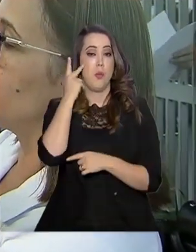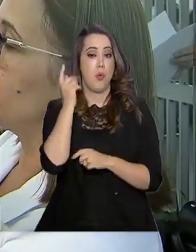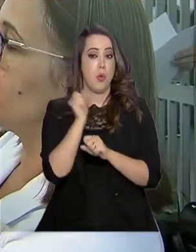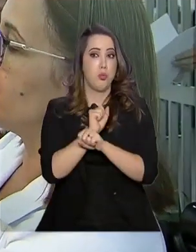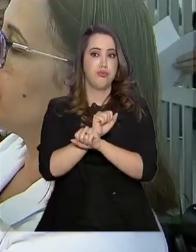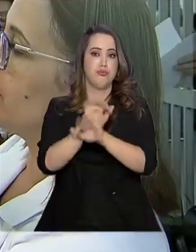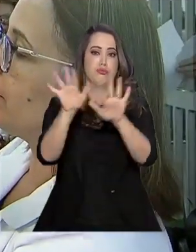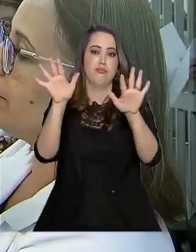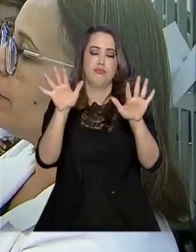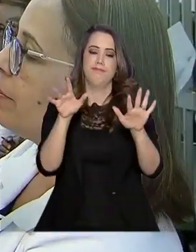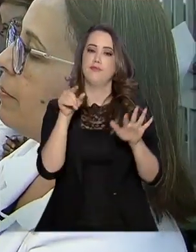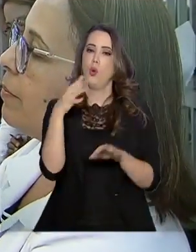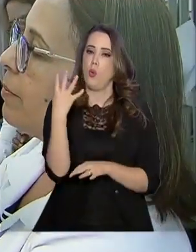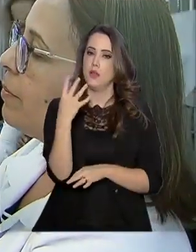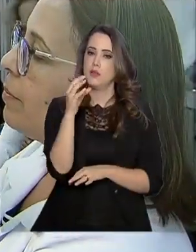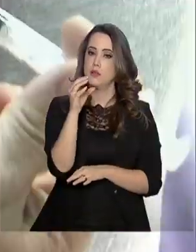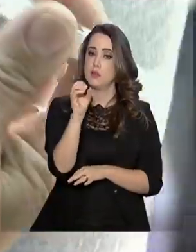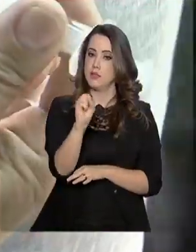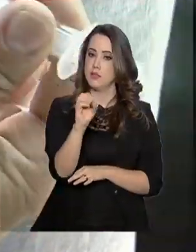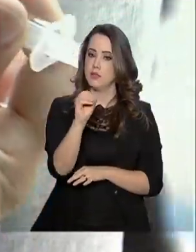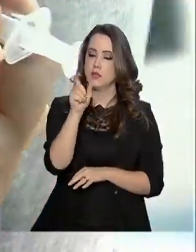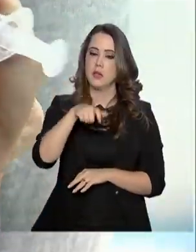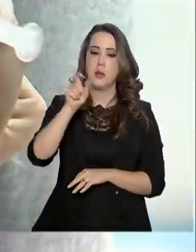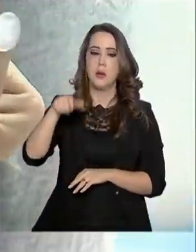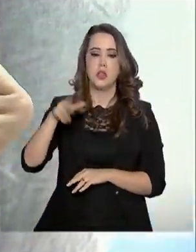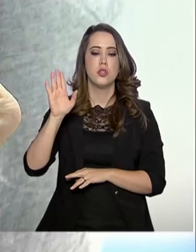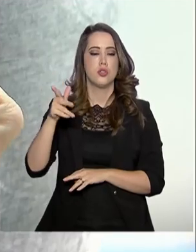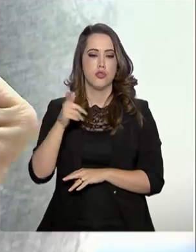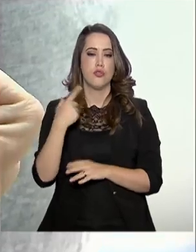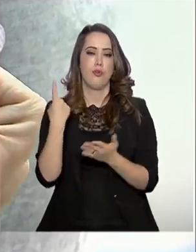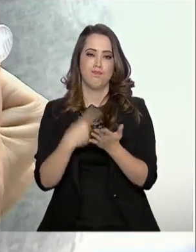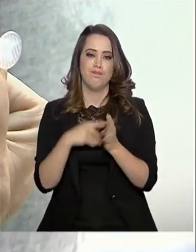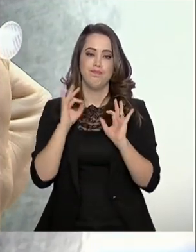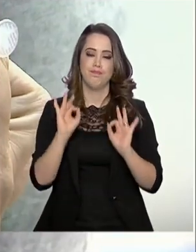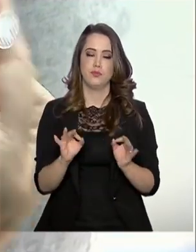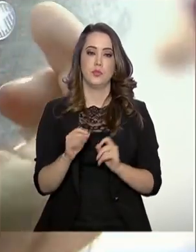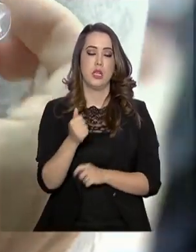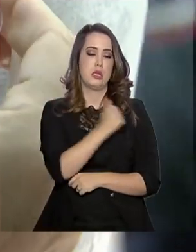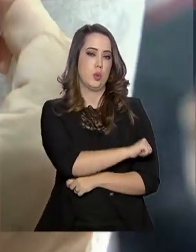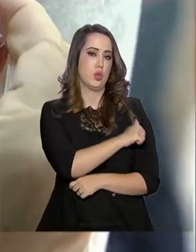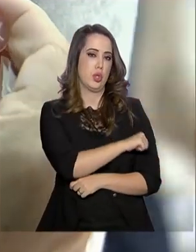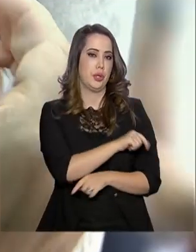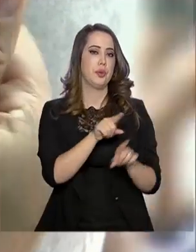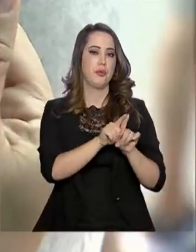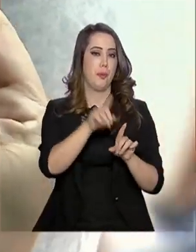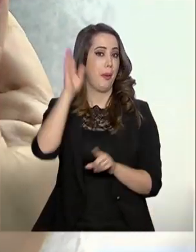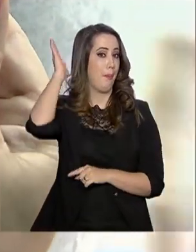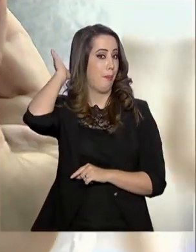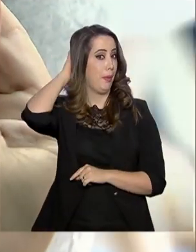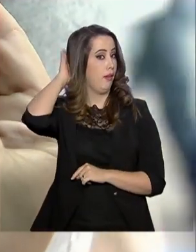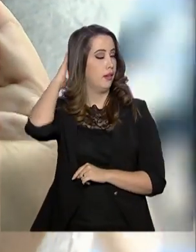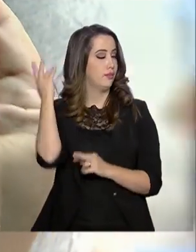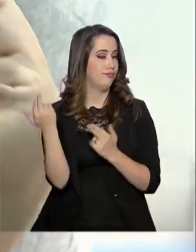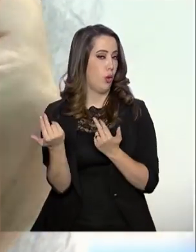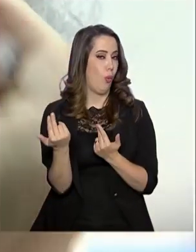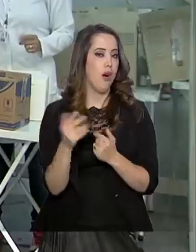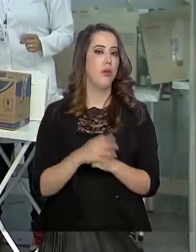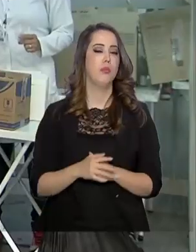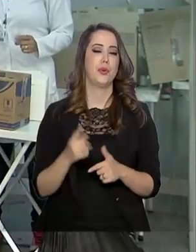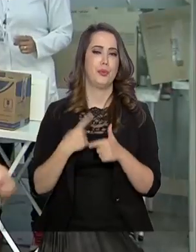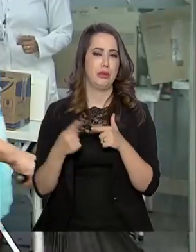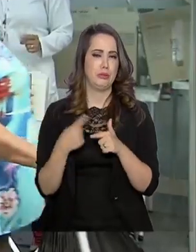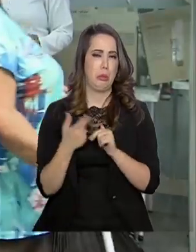480 casos foram confirmados até agora. Rio de Janeiro e Pará também passam pelo mesmo problema.